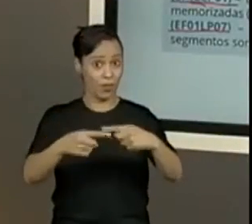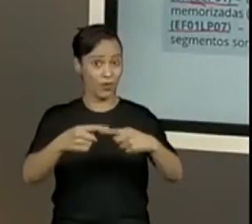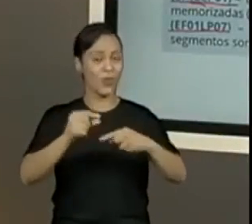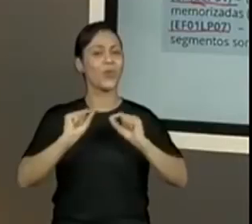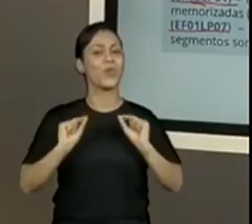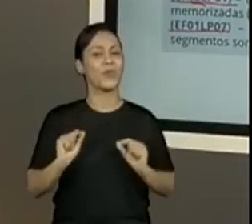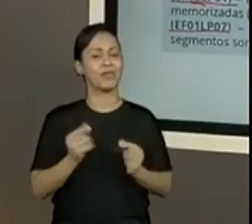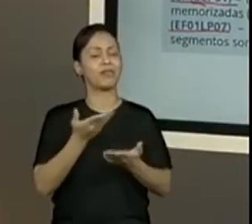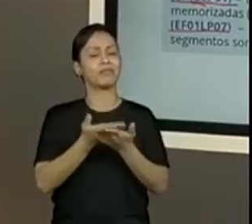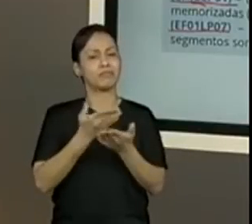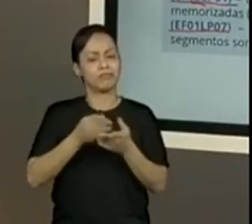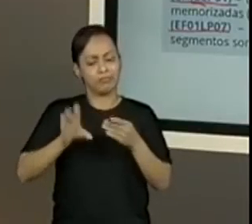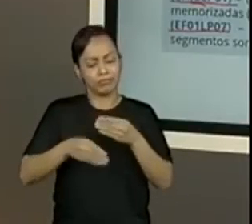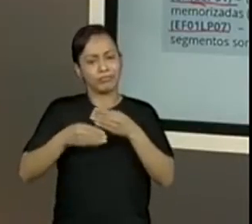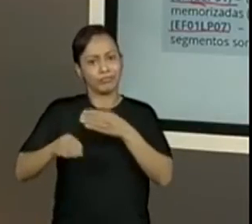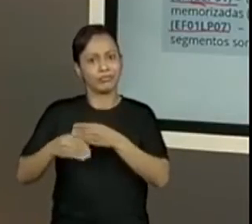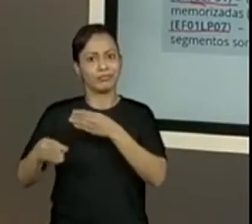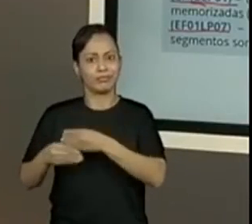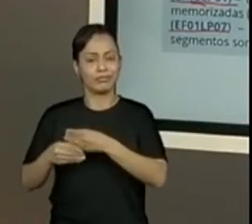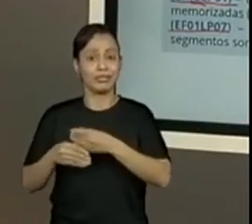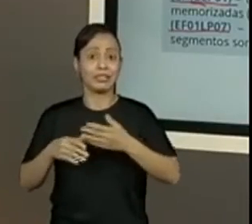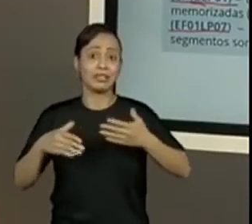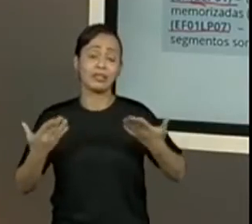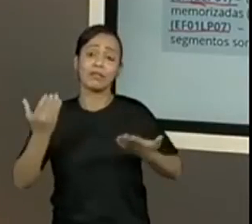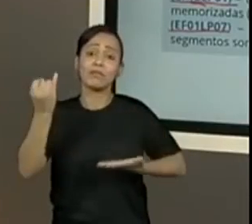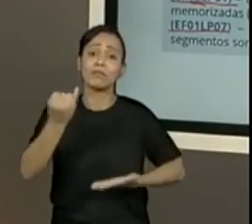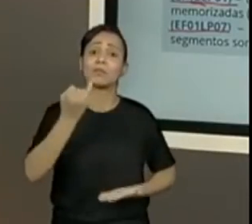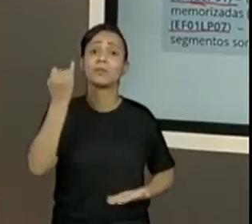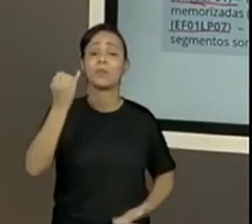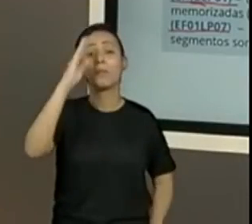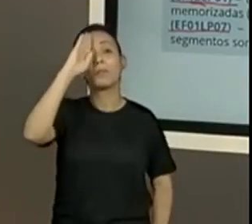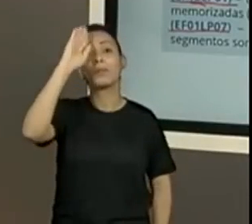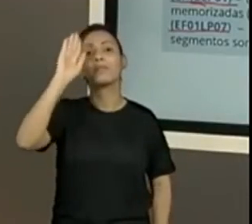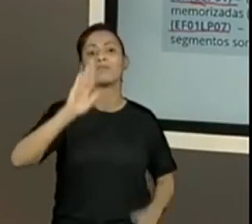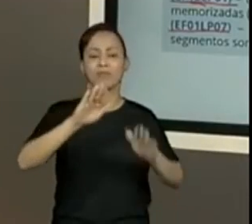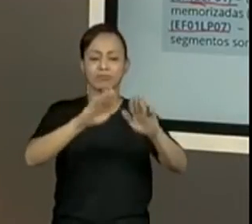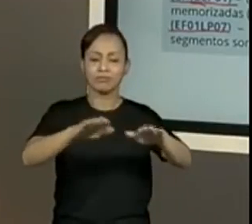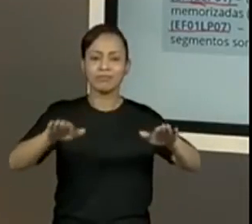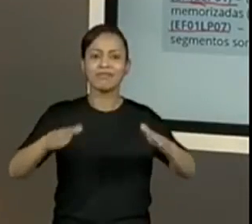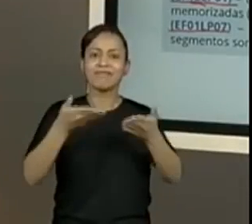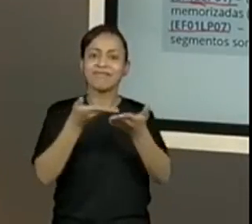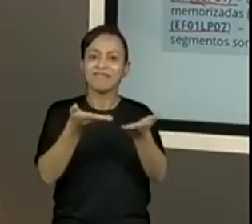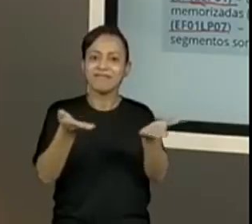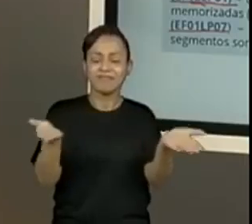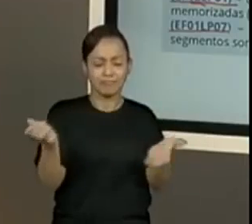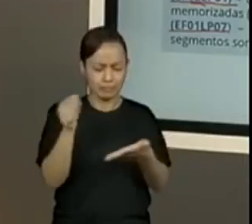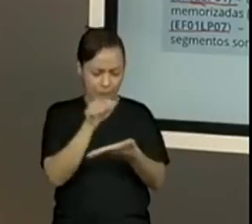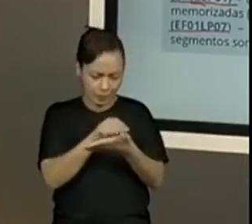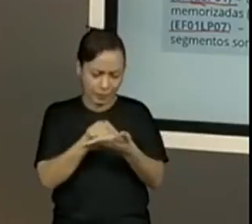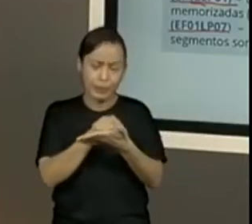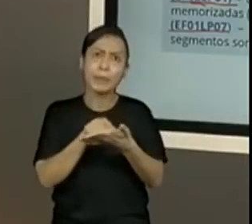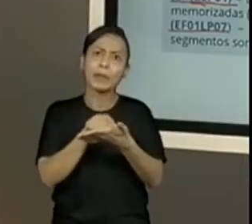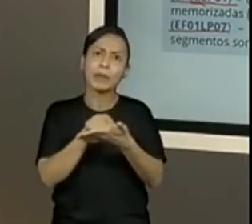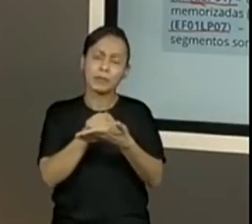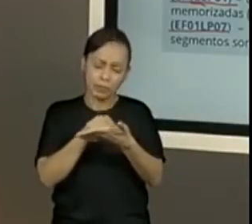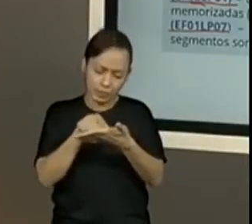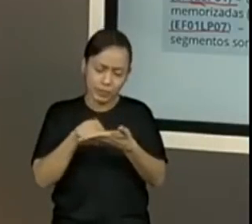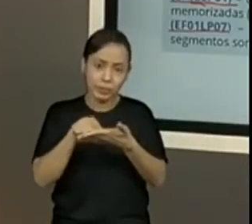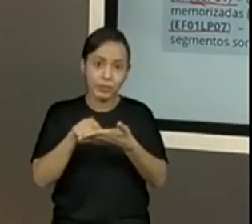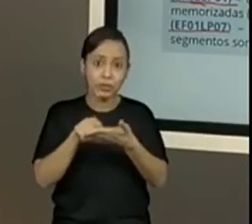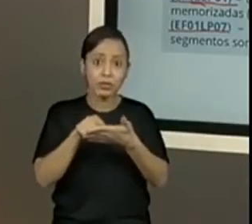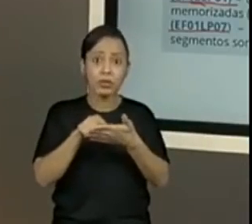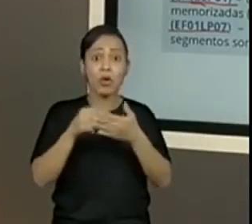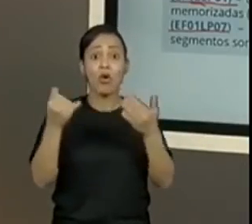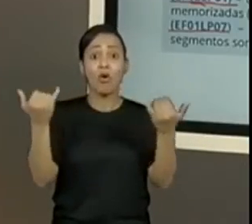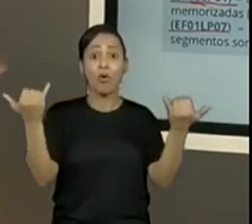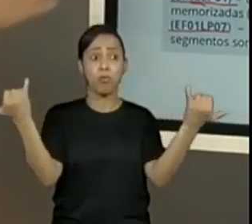mas são o quê? Aquilo que a gente espera de vocês, crianças. A gente quer que a escrita, a questão de entender a questão da notícia, trazer todos os